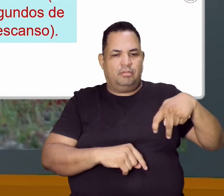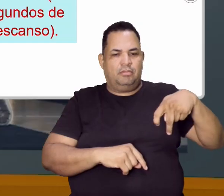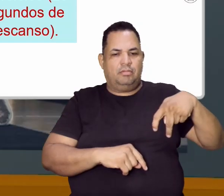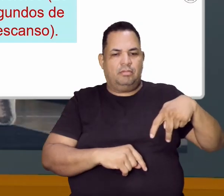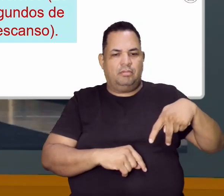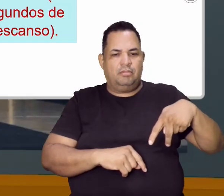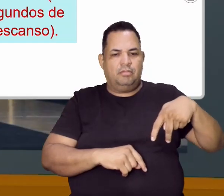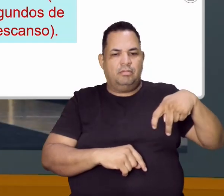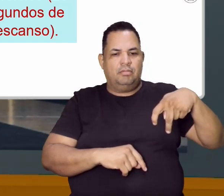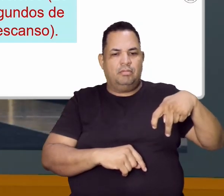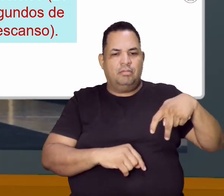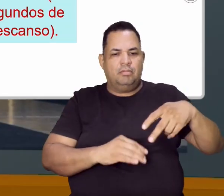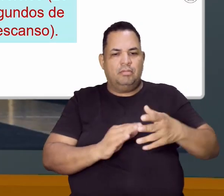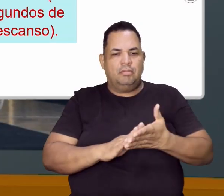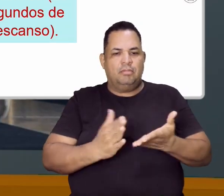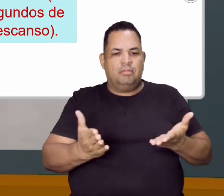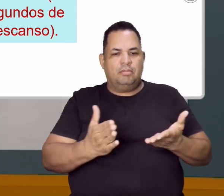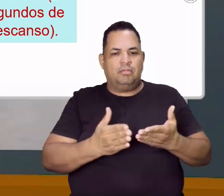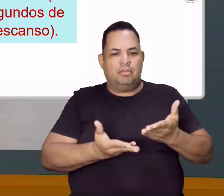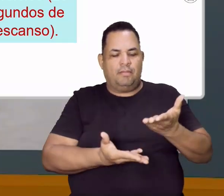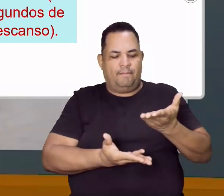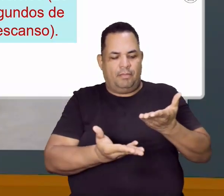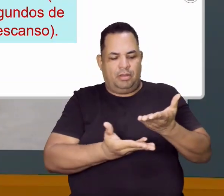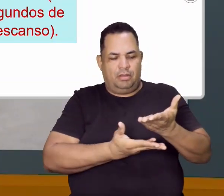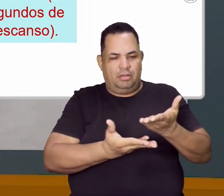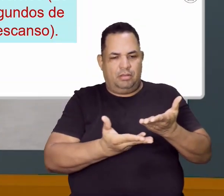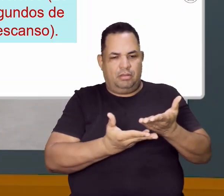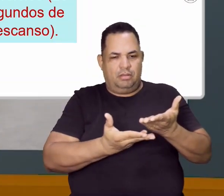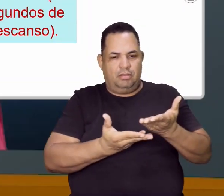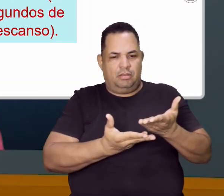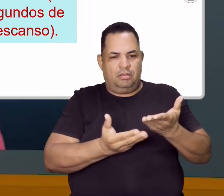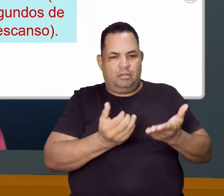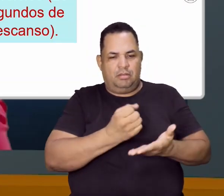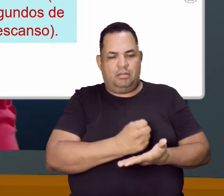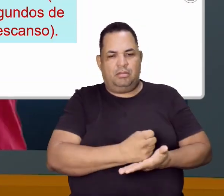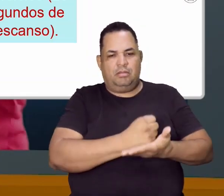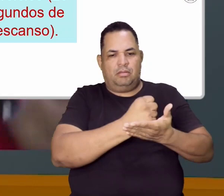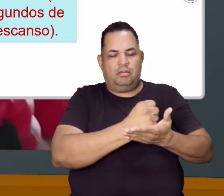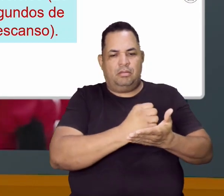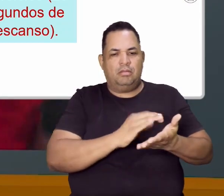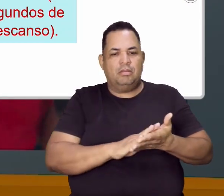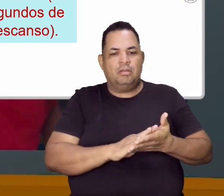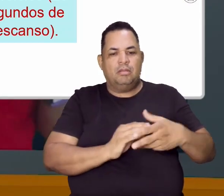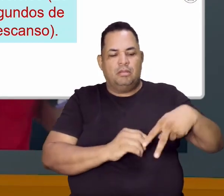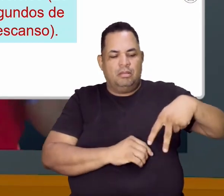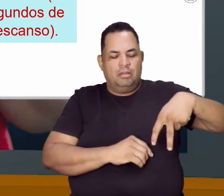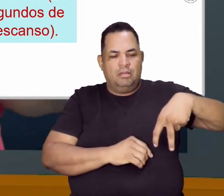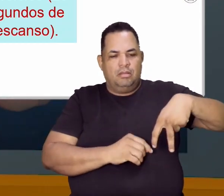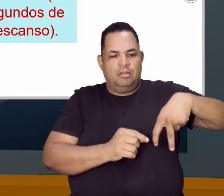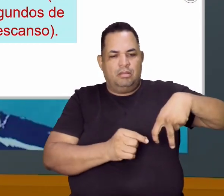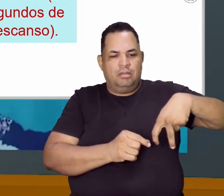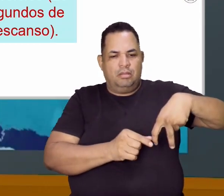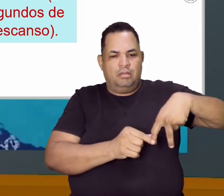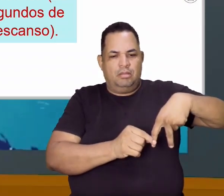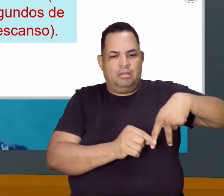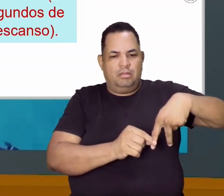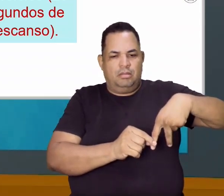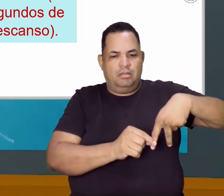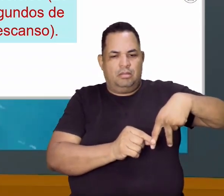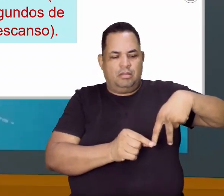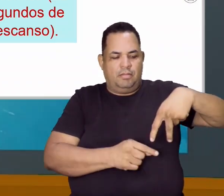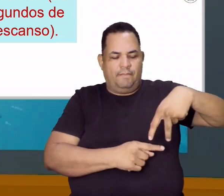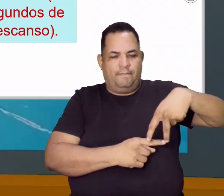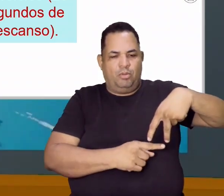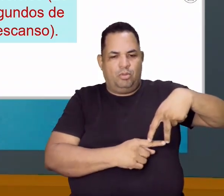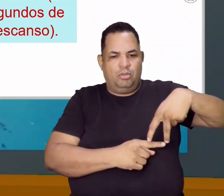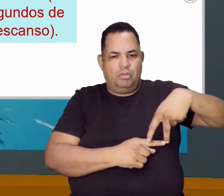aqui, ó, mas ele tá, a planta do pé tá bem apoiadinha no solo. E o pé de trás, fica apenas a ponta